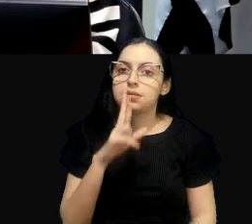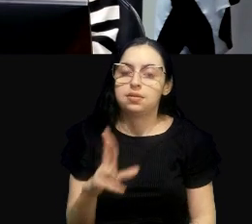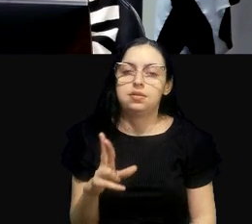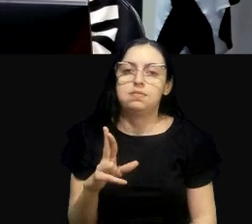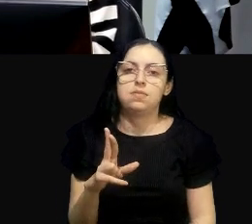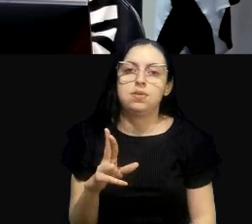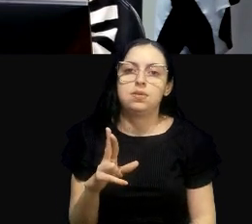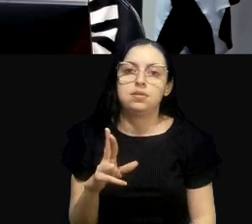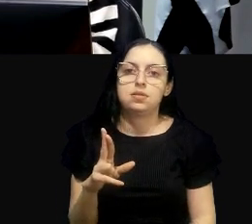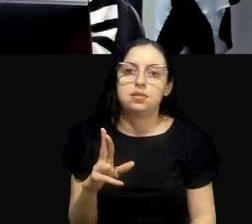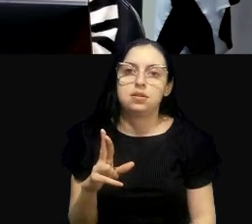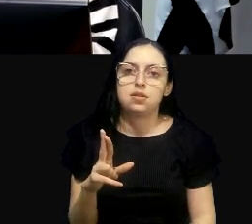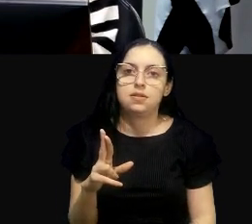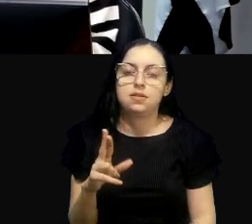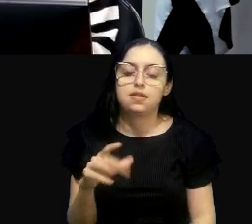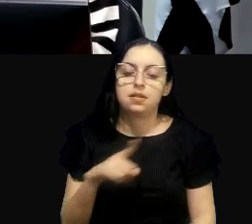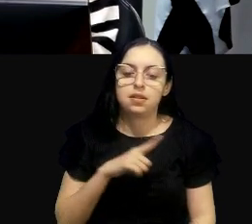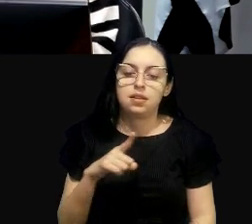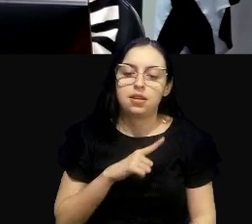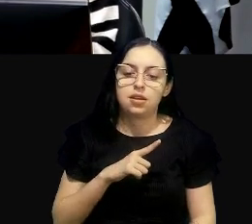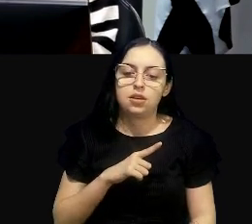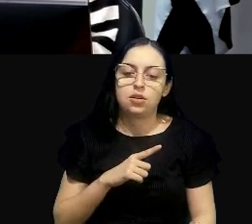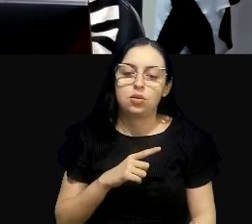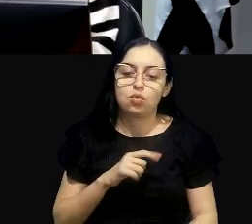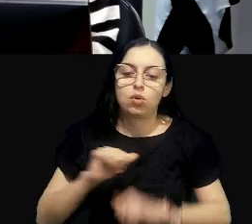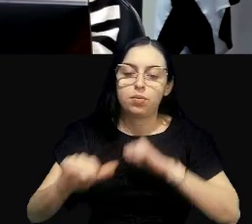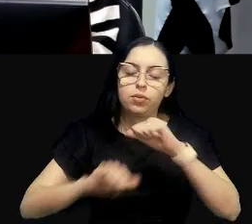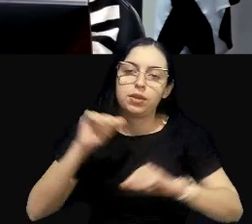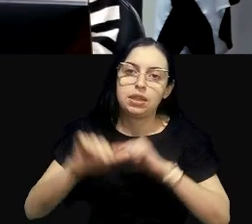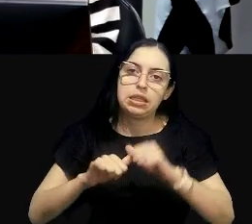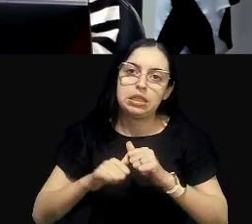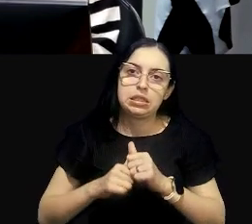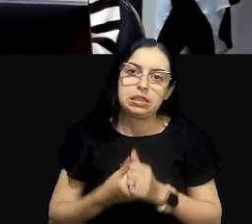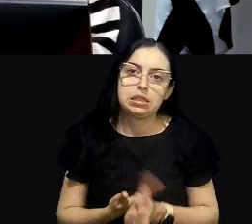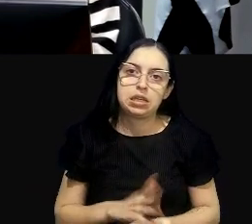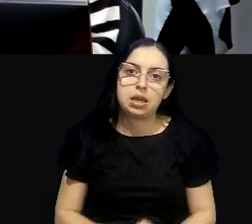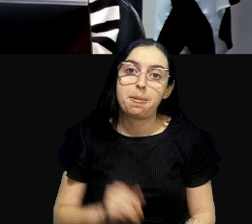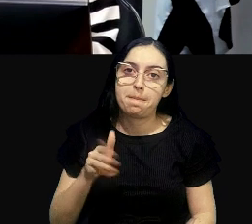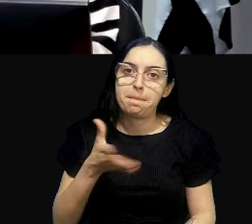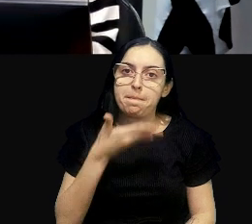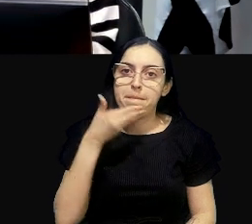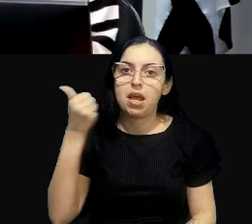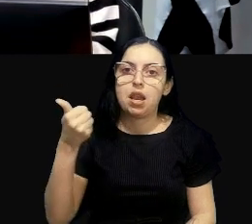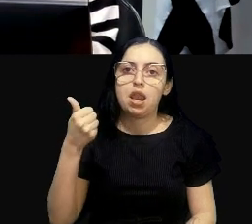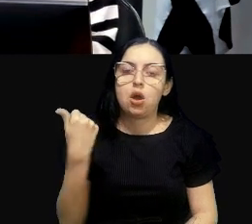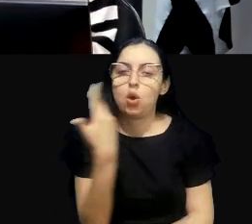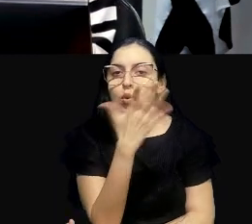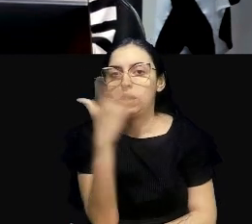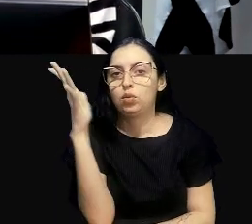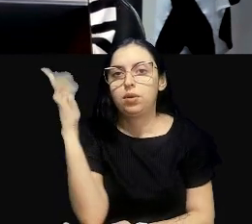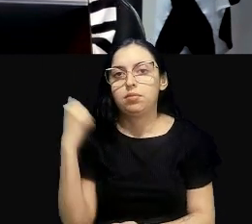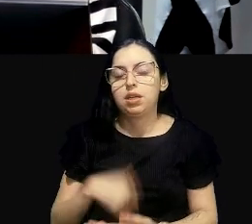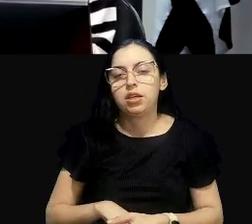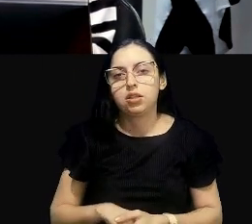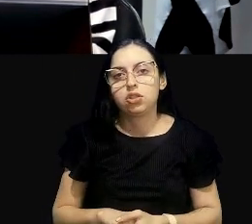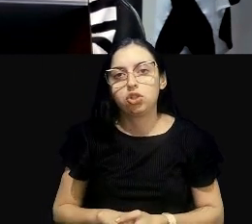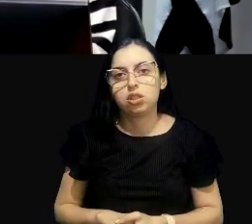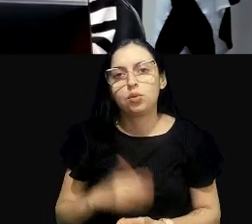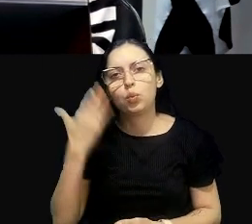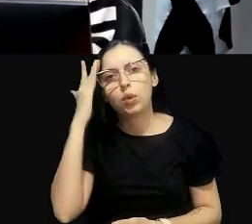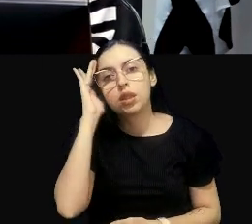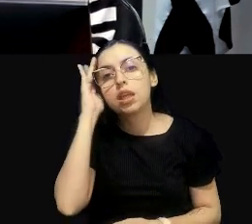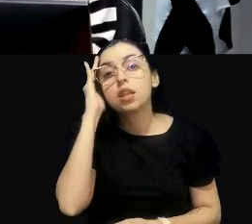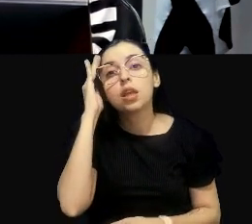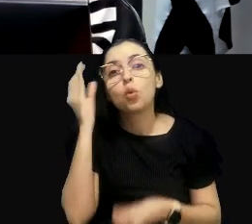para que haja uma recuperação daquele ambiente, e até mesmo entendendo que